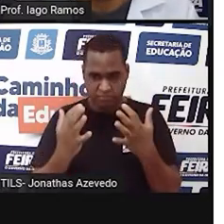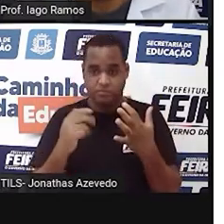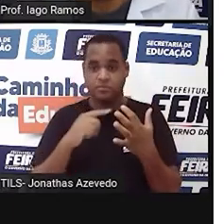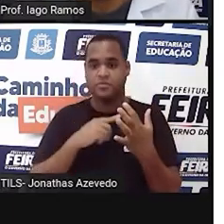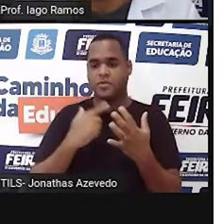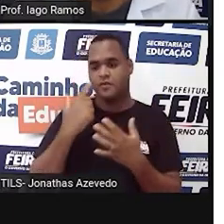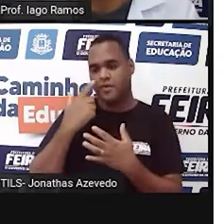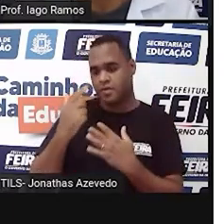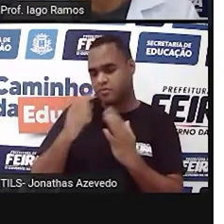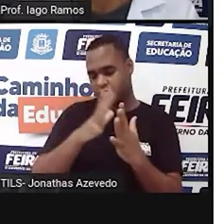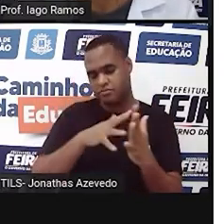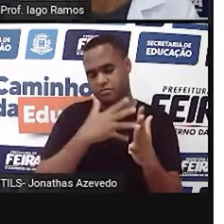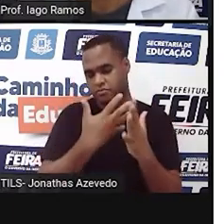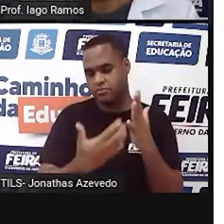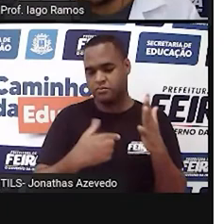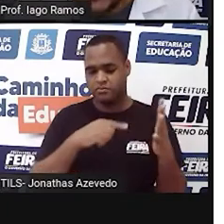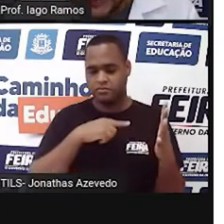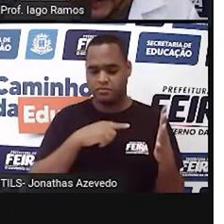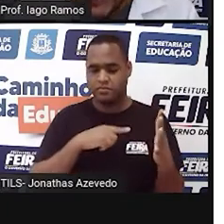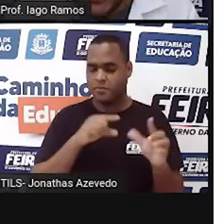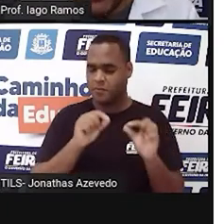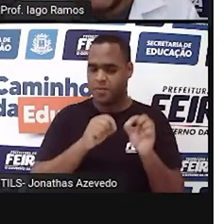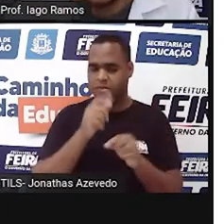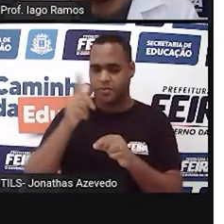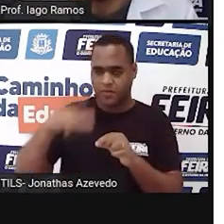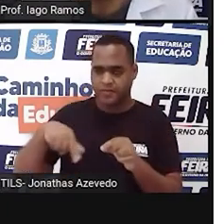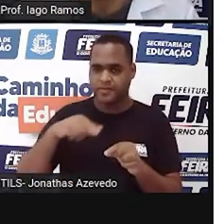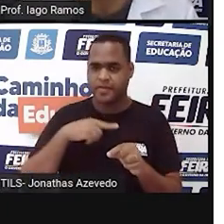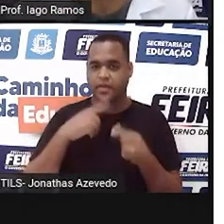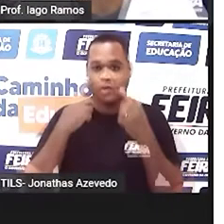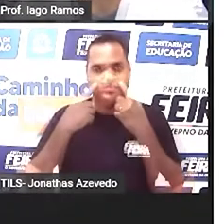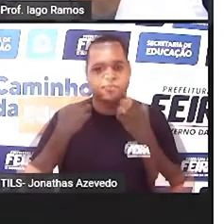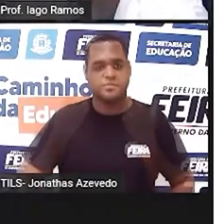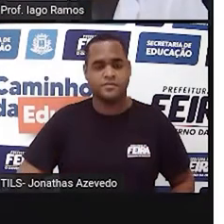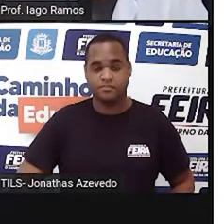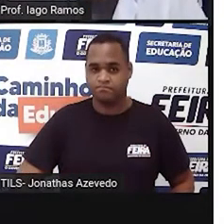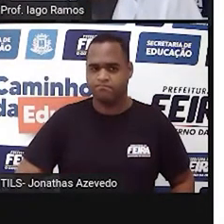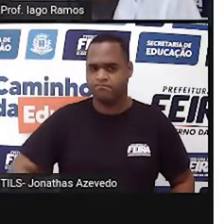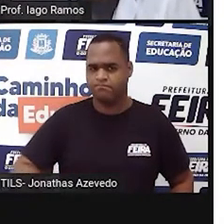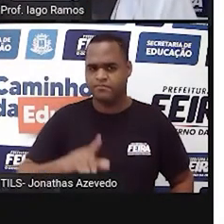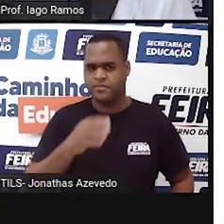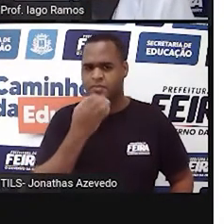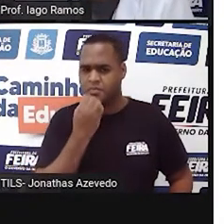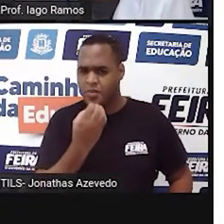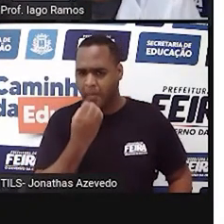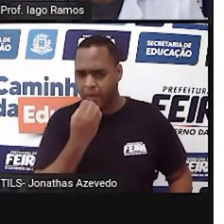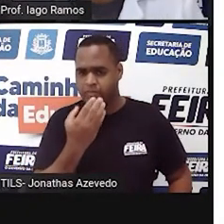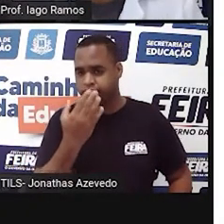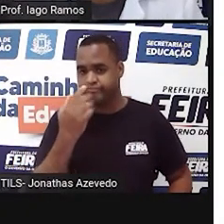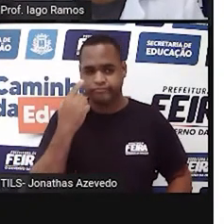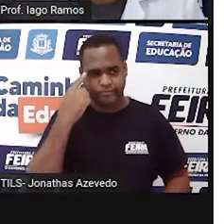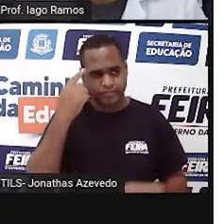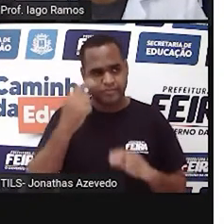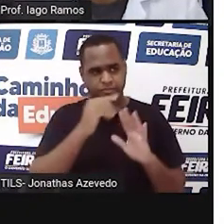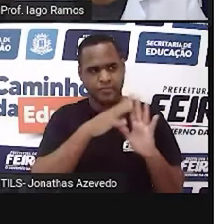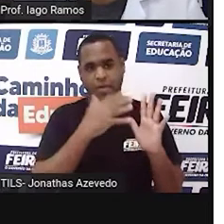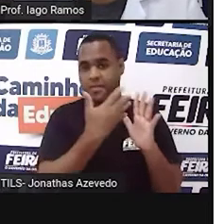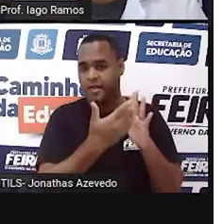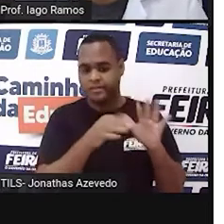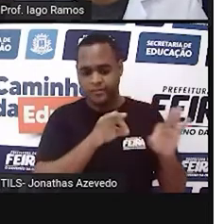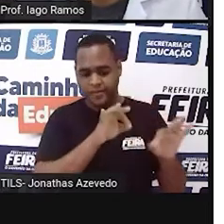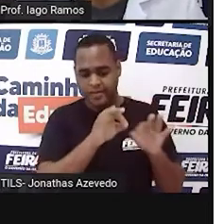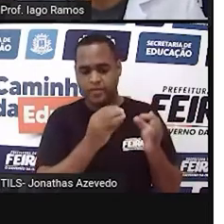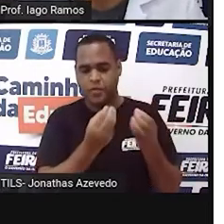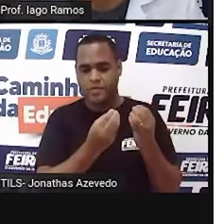olhar a tabelinha mais uma vez. Olha só. Bom, então essa tabela está organizada de